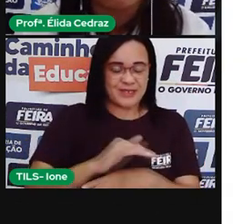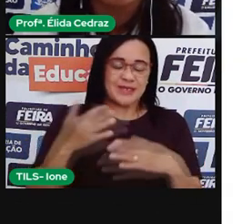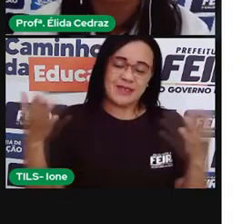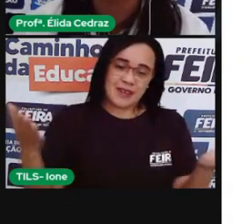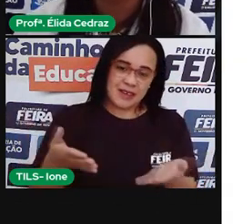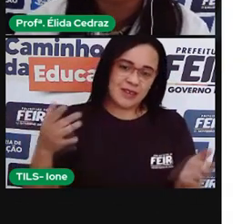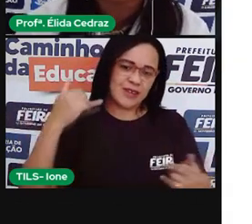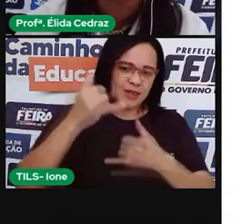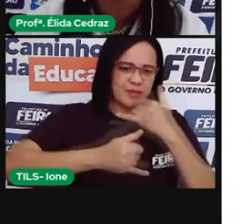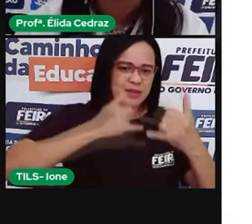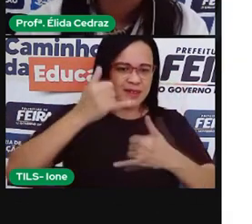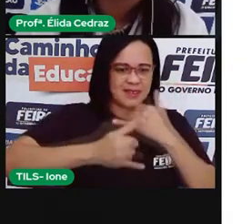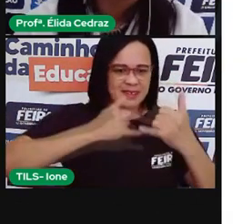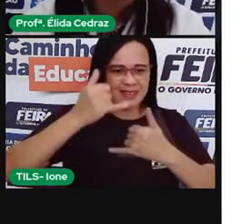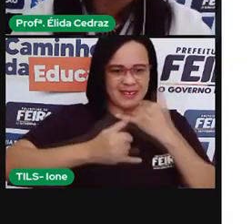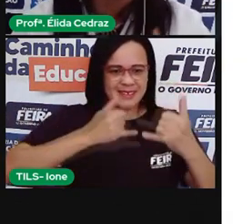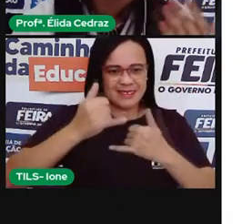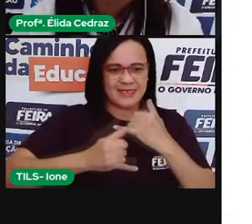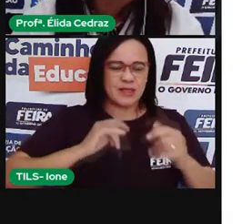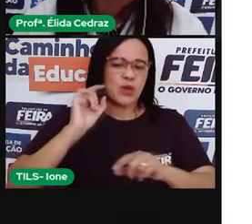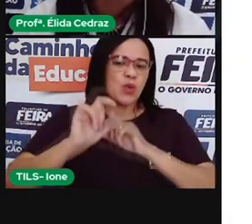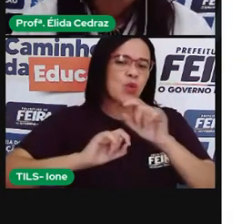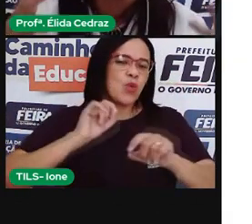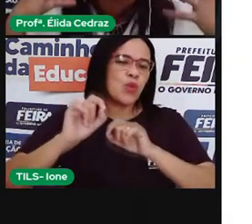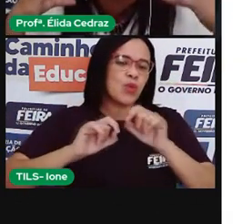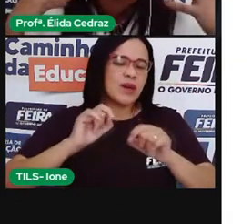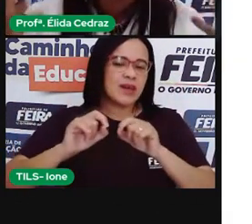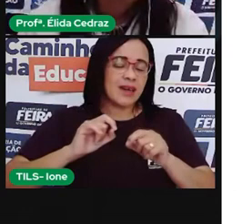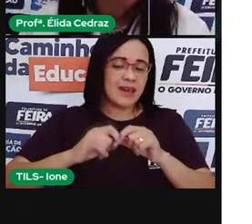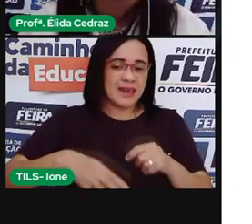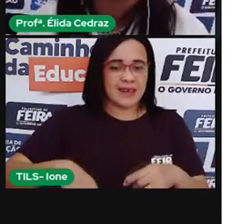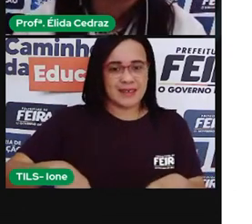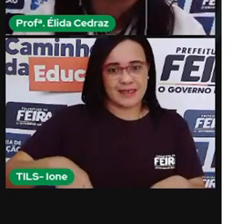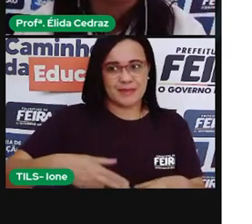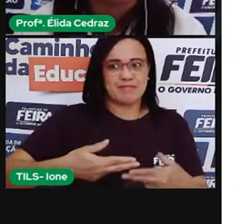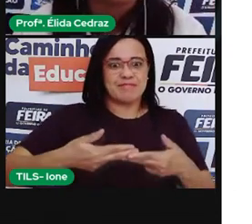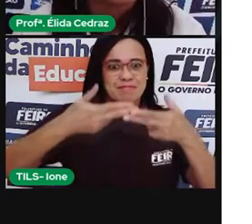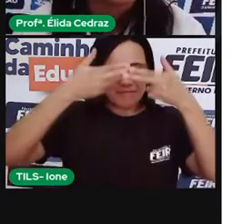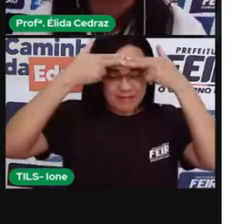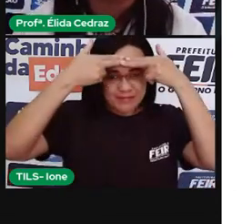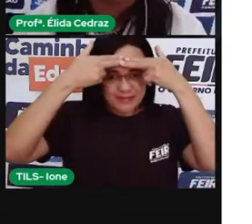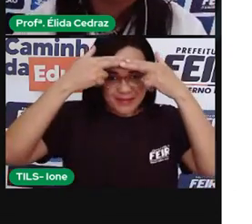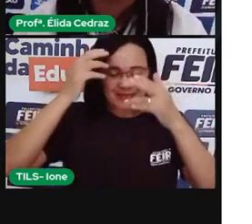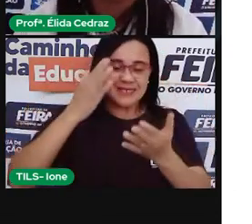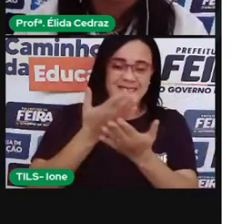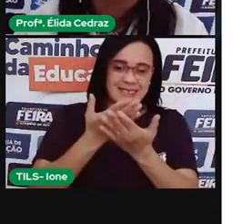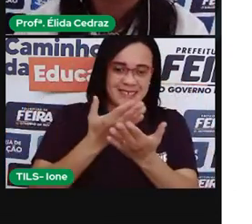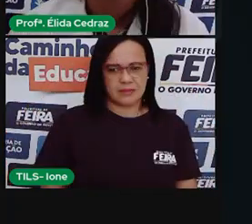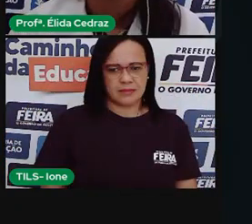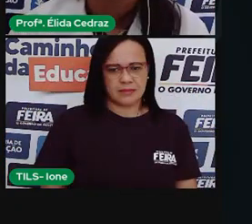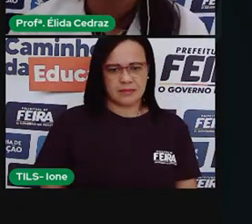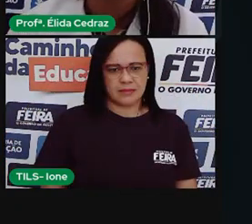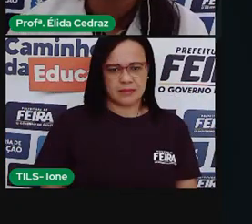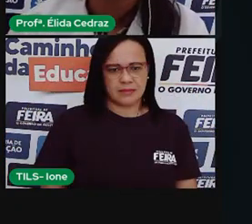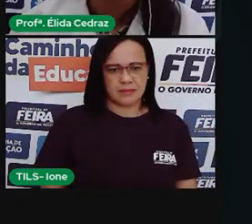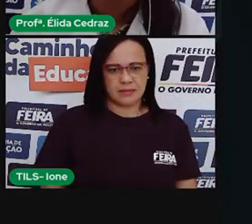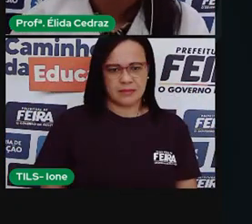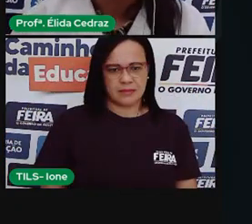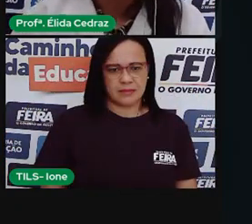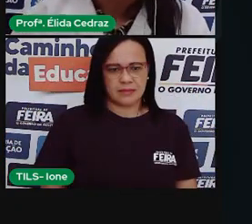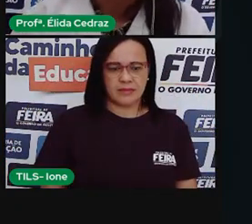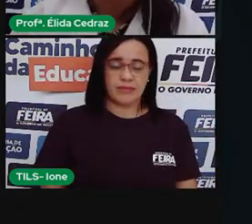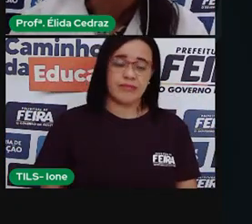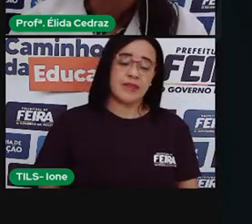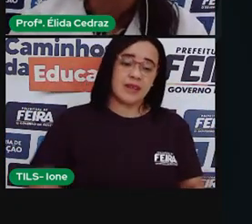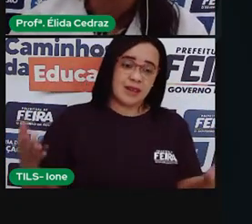pouco? Vamos brincar, saber um pouco mais e fixar aquilo que aprendemos durante essa aula? Vamos nessa? Pronto, turma,